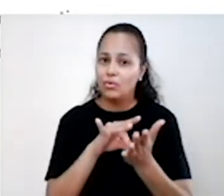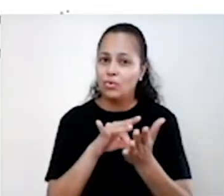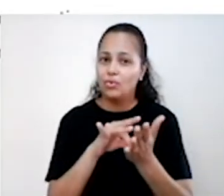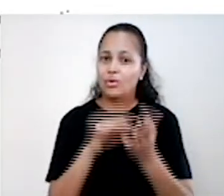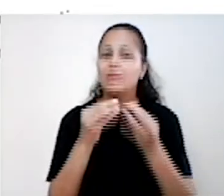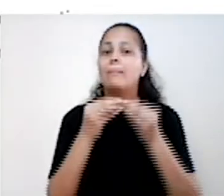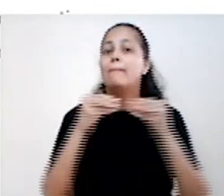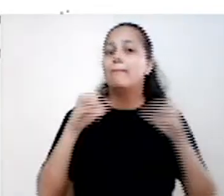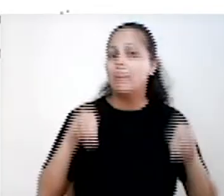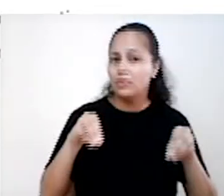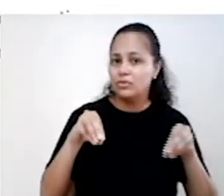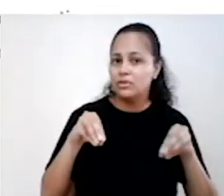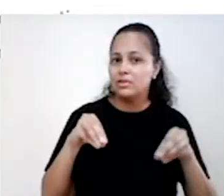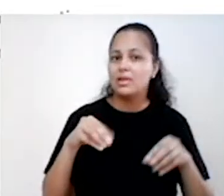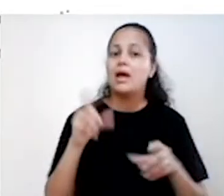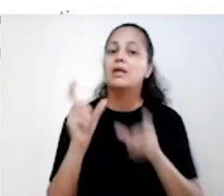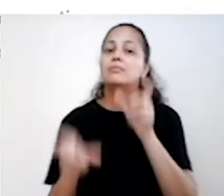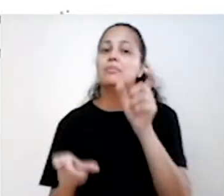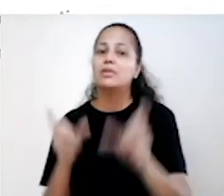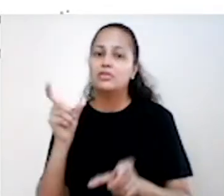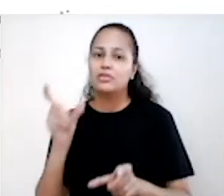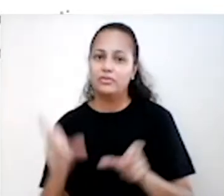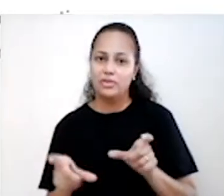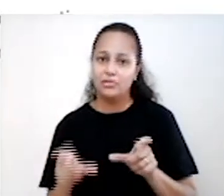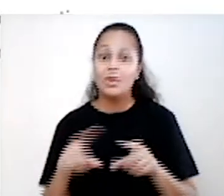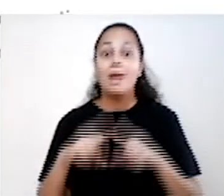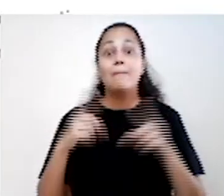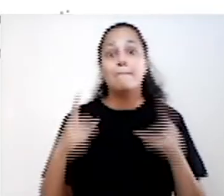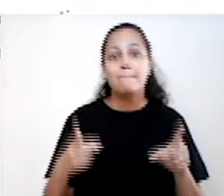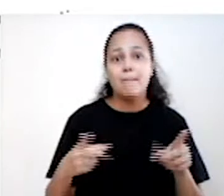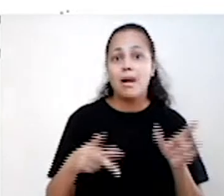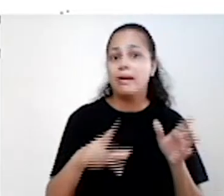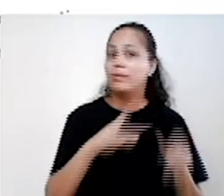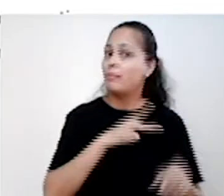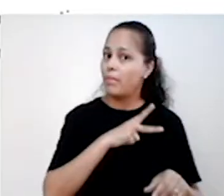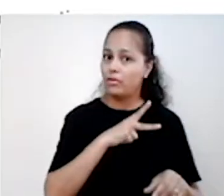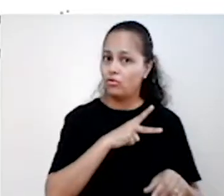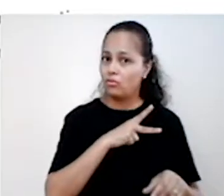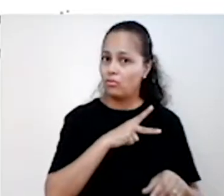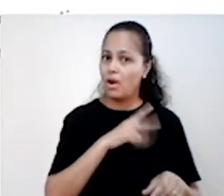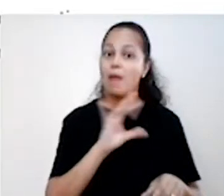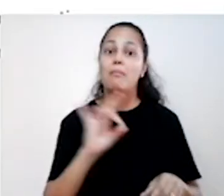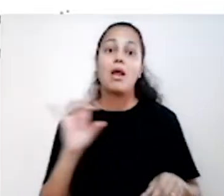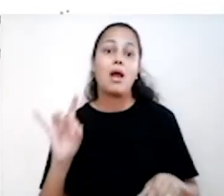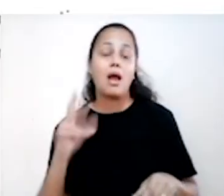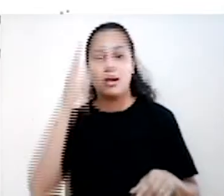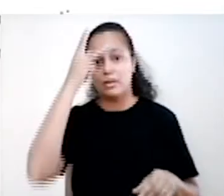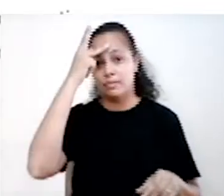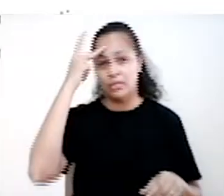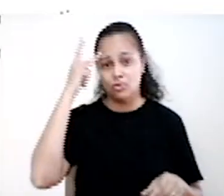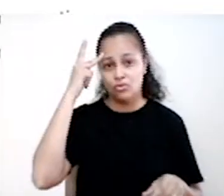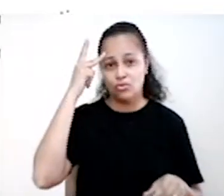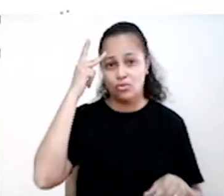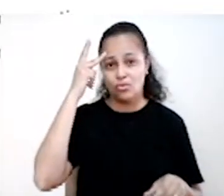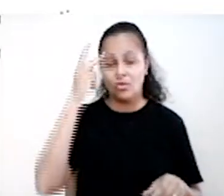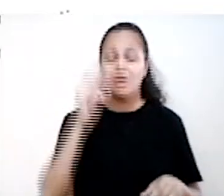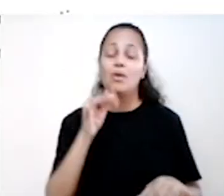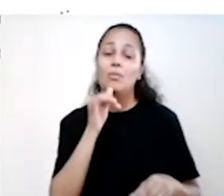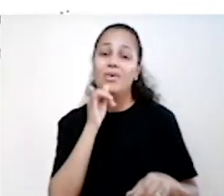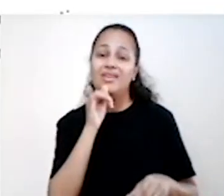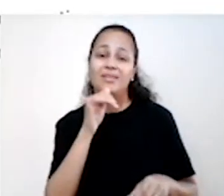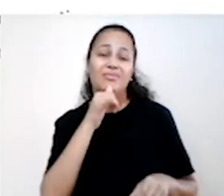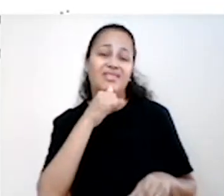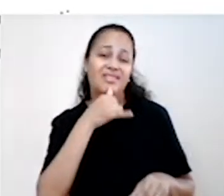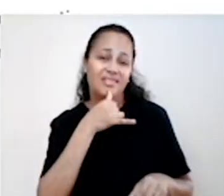prejudiciais para os indivíduos, mas isso é particular para cada pessoa. Alteração frequente de humor, tristeza